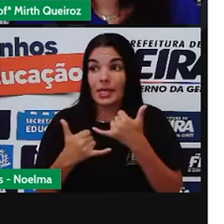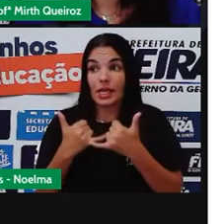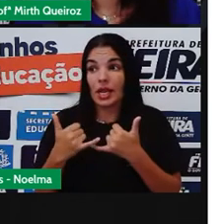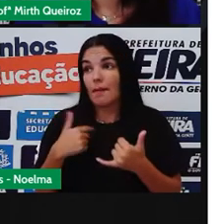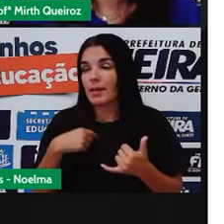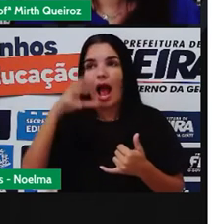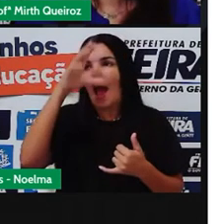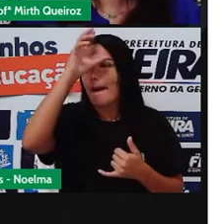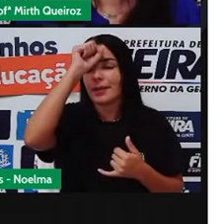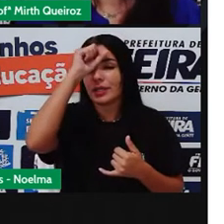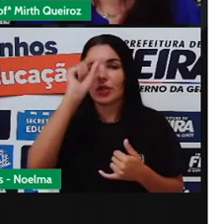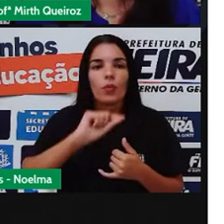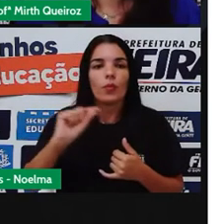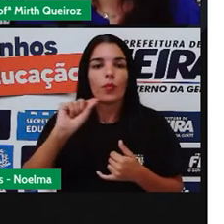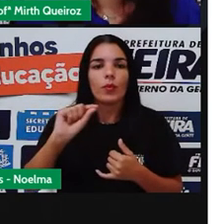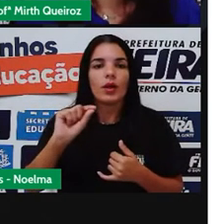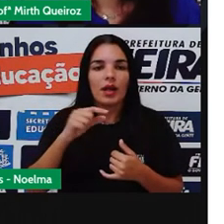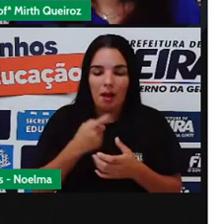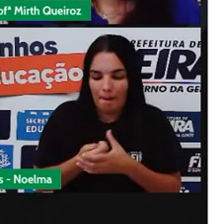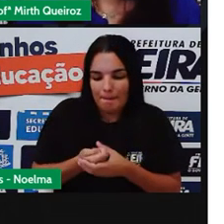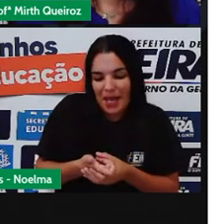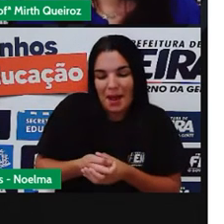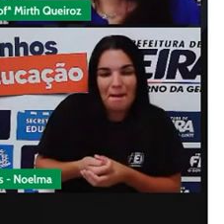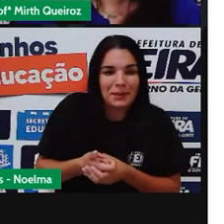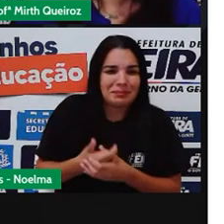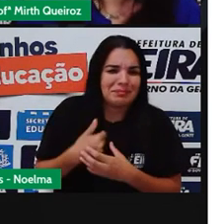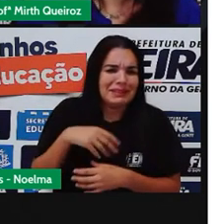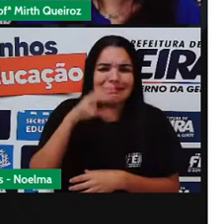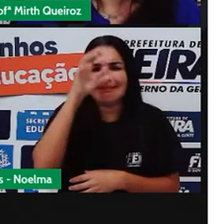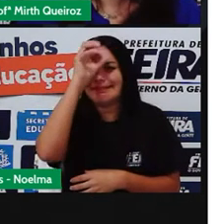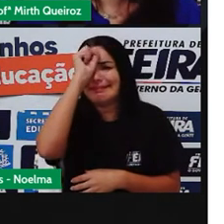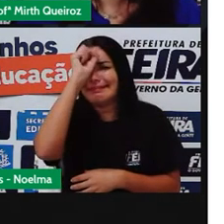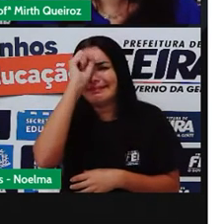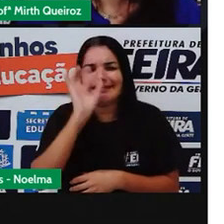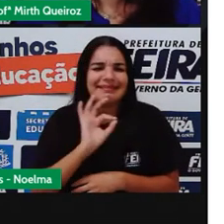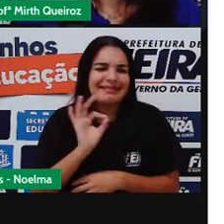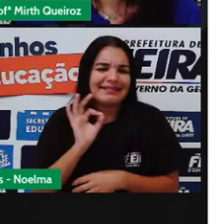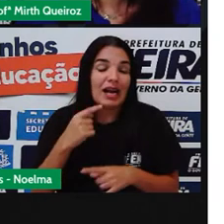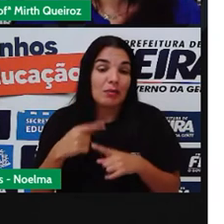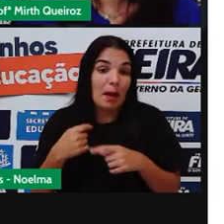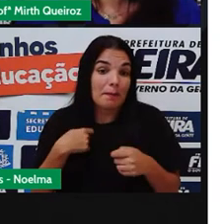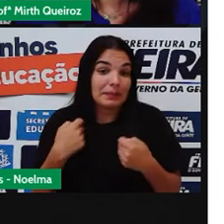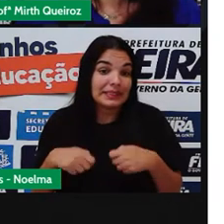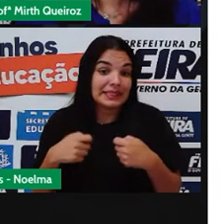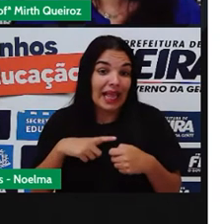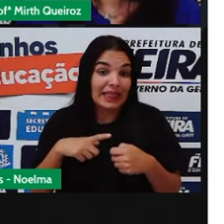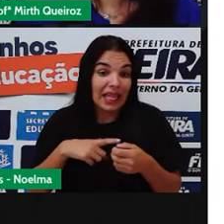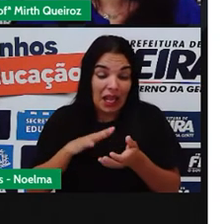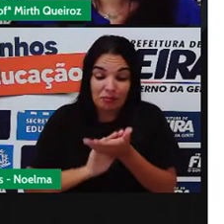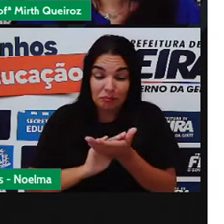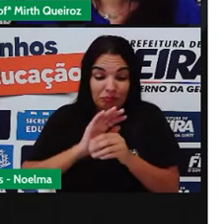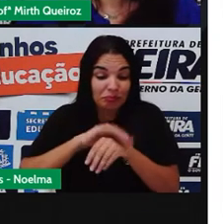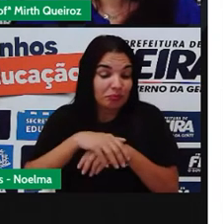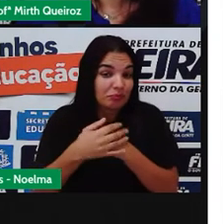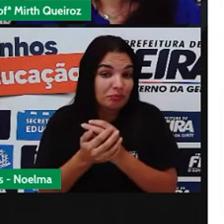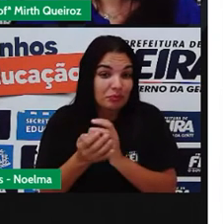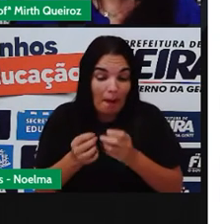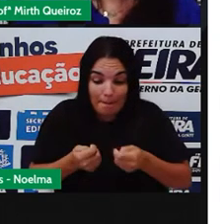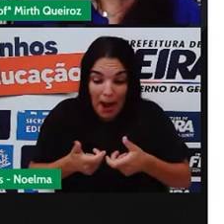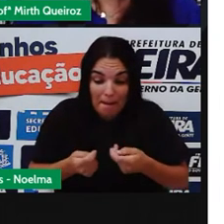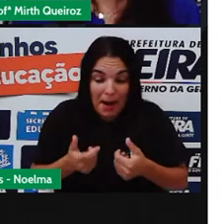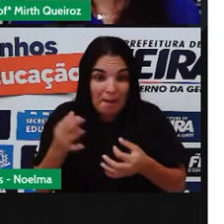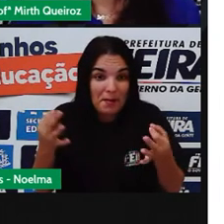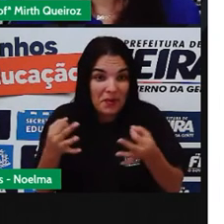que eu não aprendi Foi a brincadeira de gude E aí existe uma coordenação muito boa né Pra realizar essa atividade